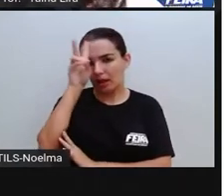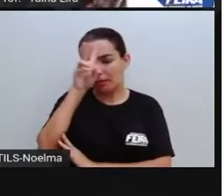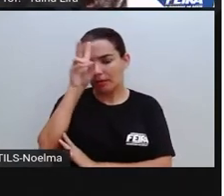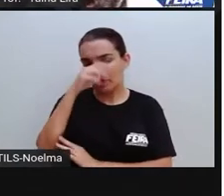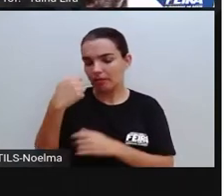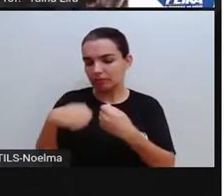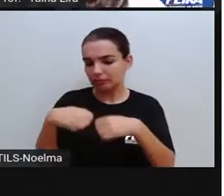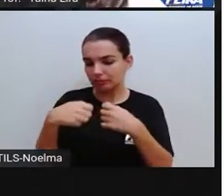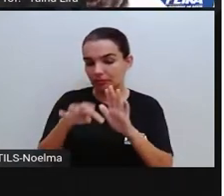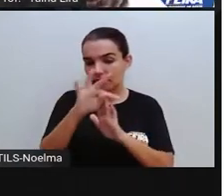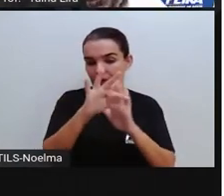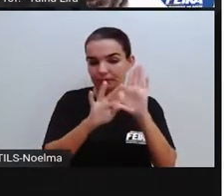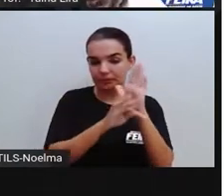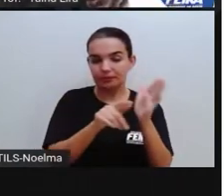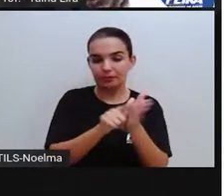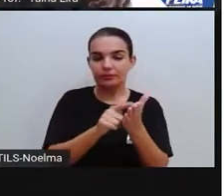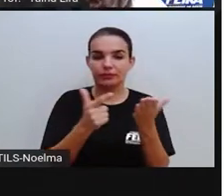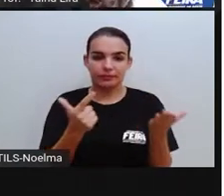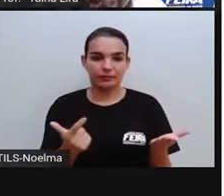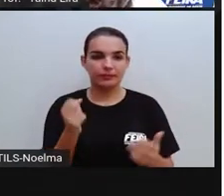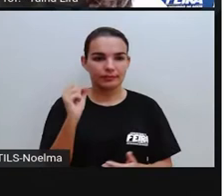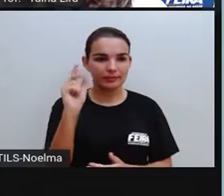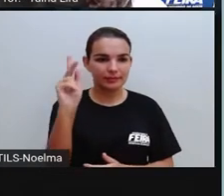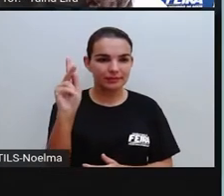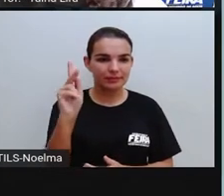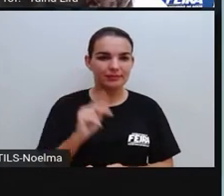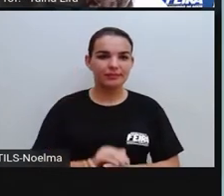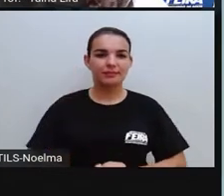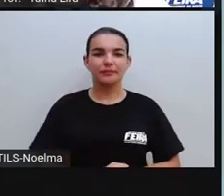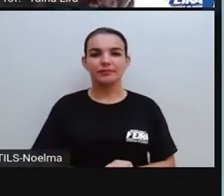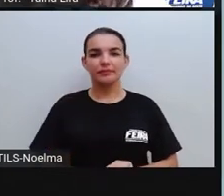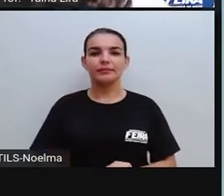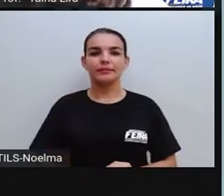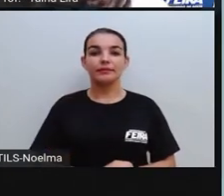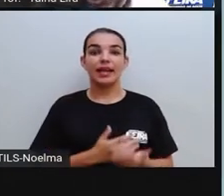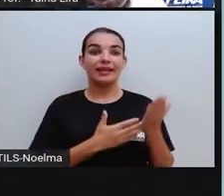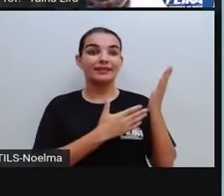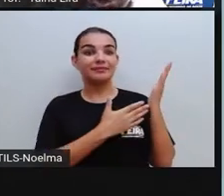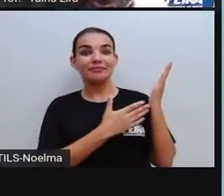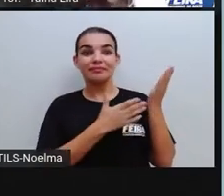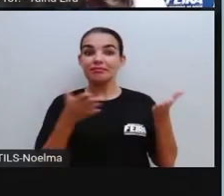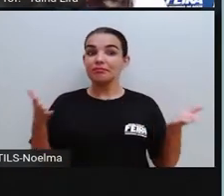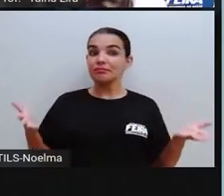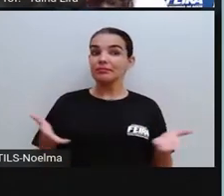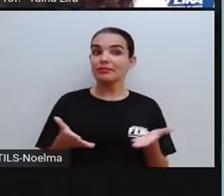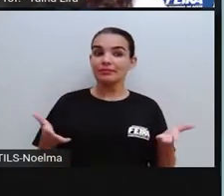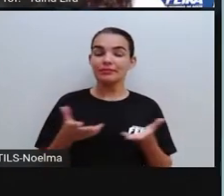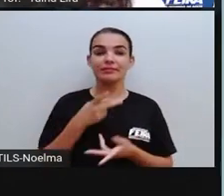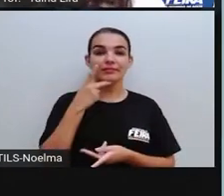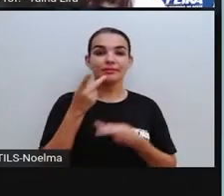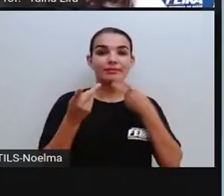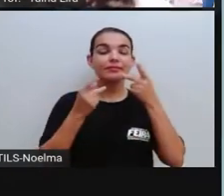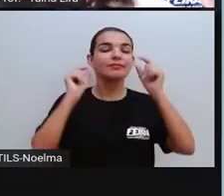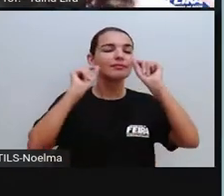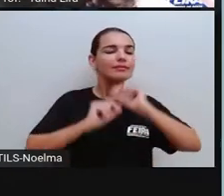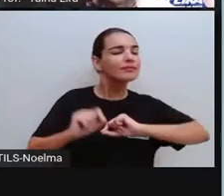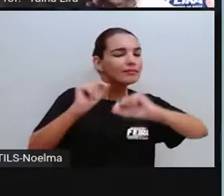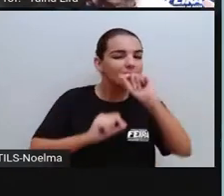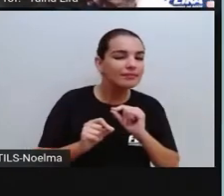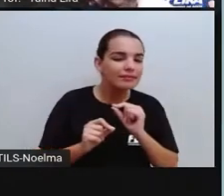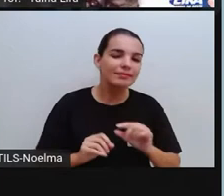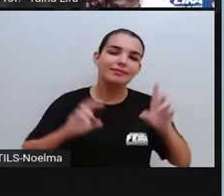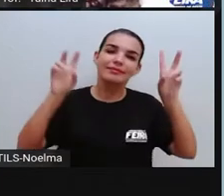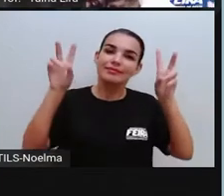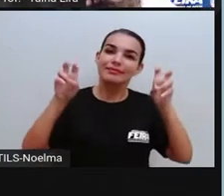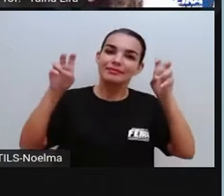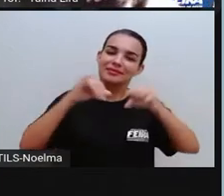falando aí de textos jornalísticos, tá bom? E a gente agora vai falar um pouquinho aí